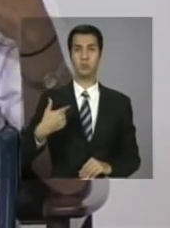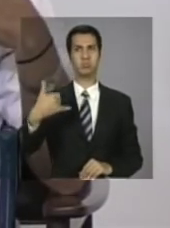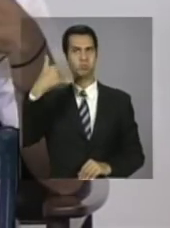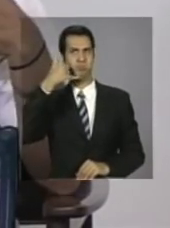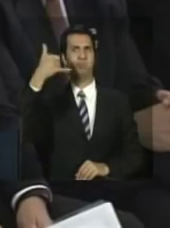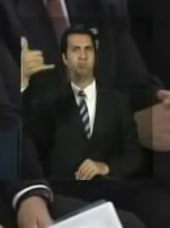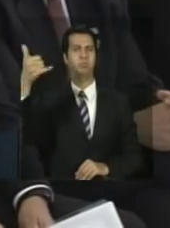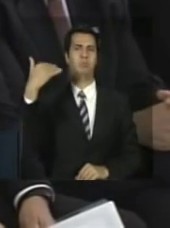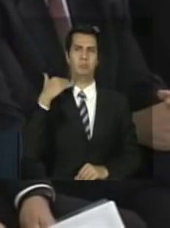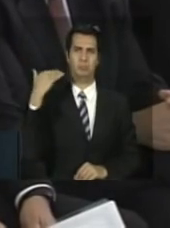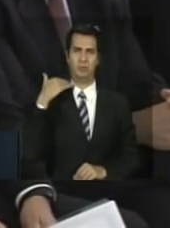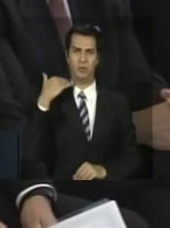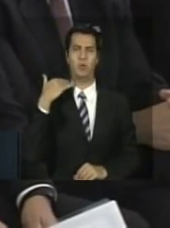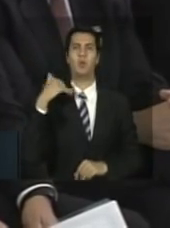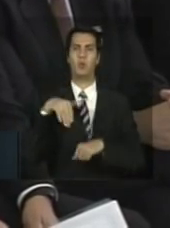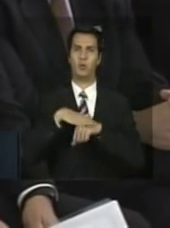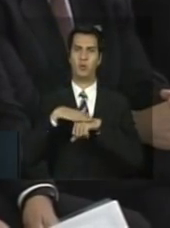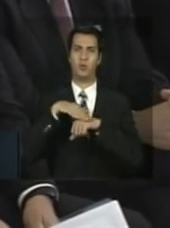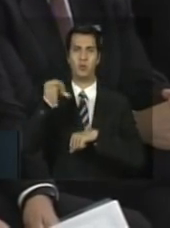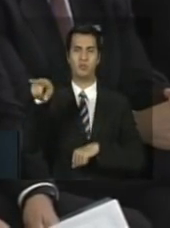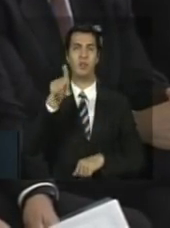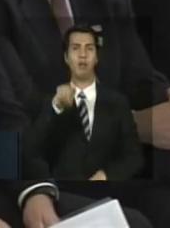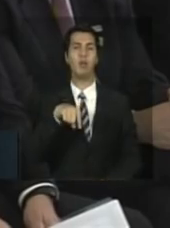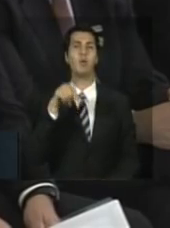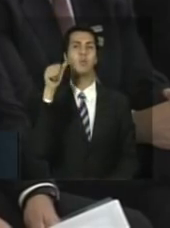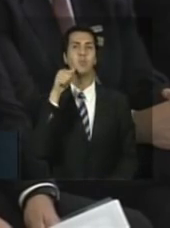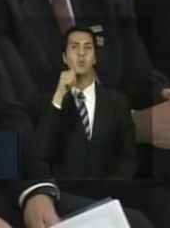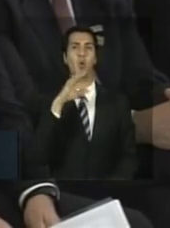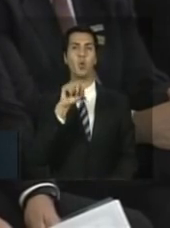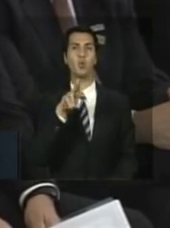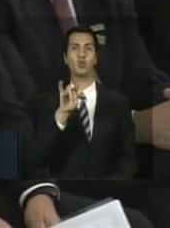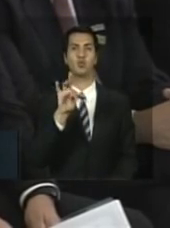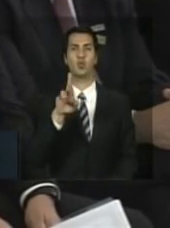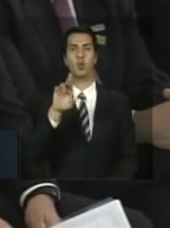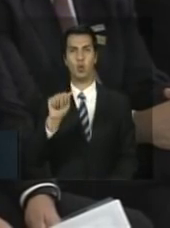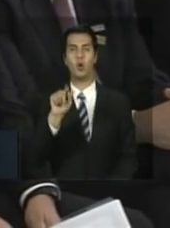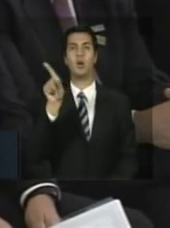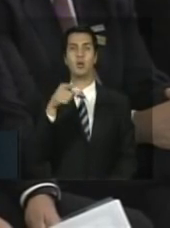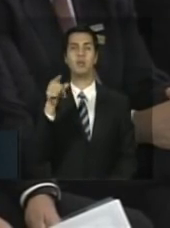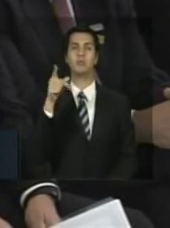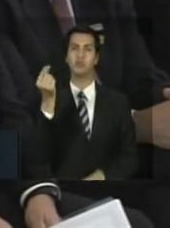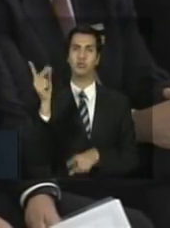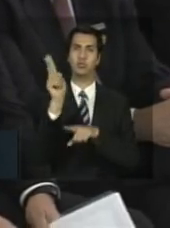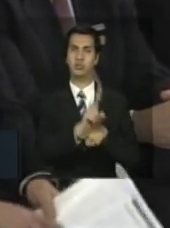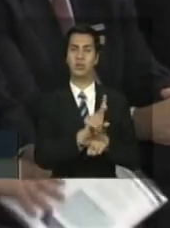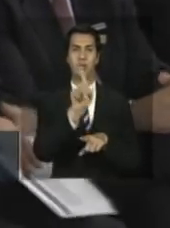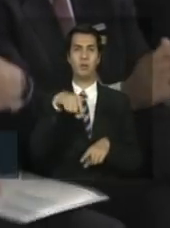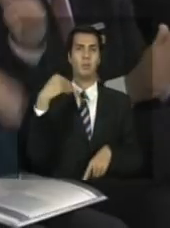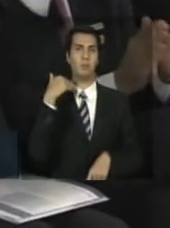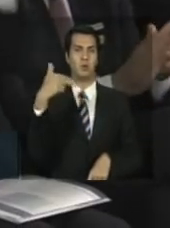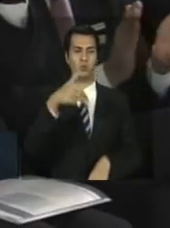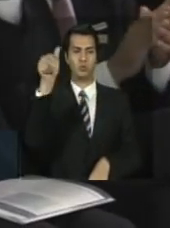Eu liguei, falei diretamente com uma consultora de crédito do Banco do Nordeste.